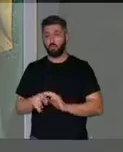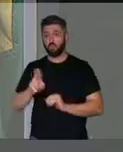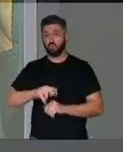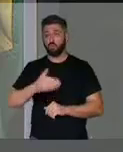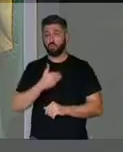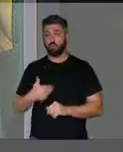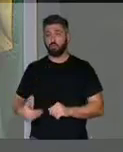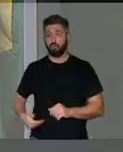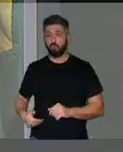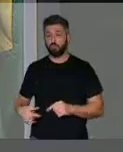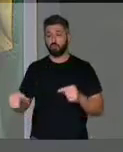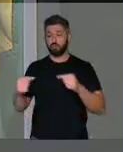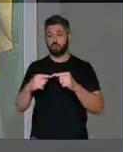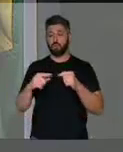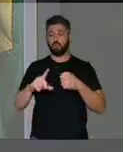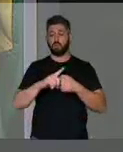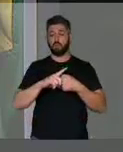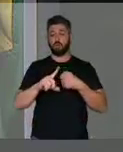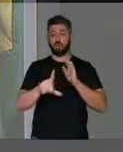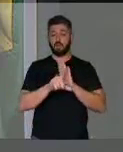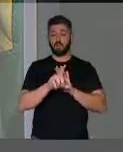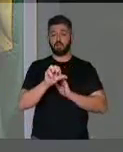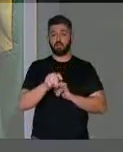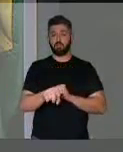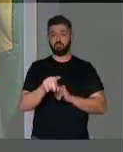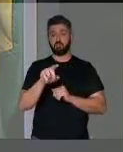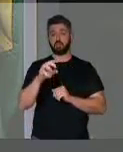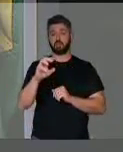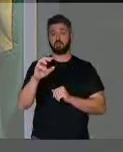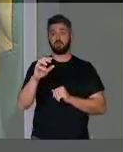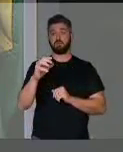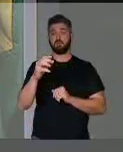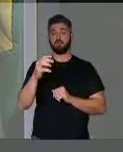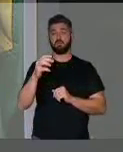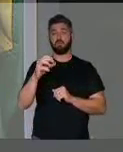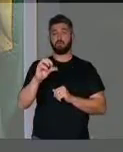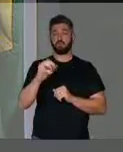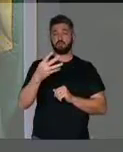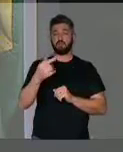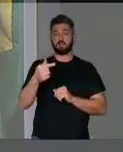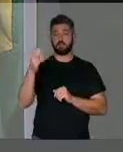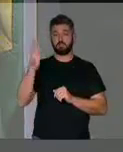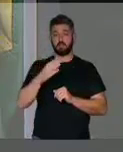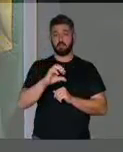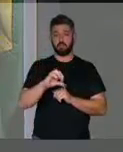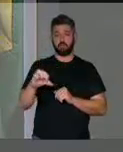utilidade pública nos termos da lei 9.847 de 1999.